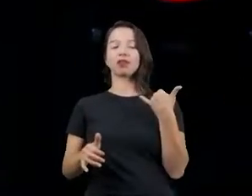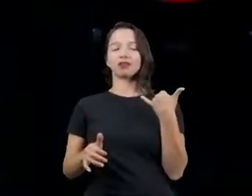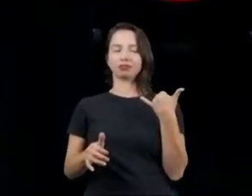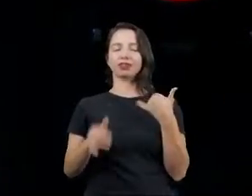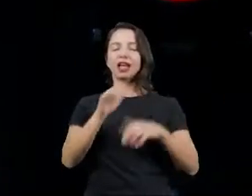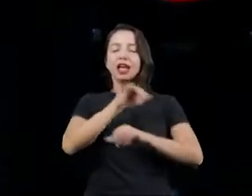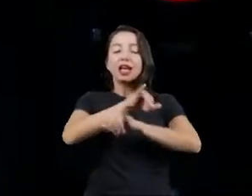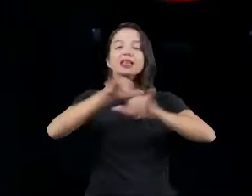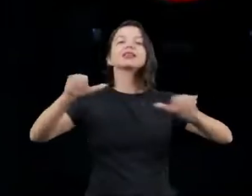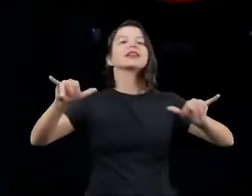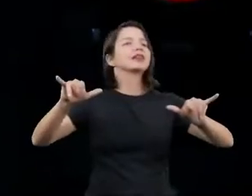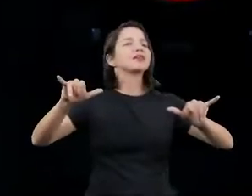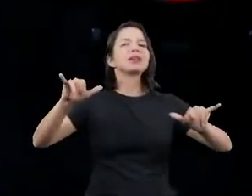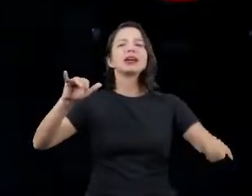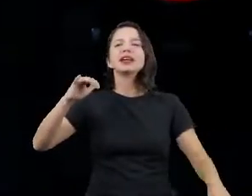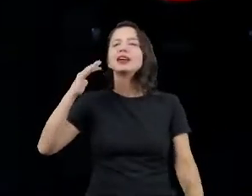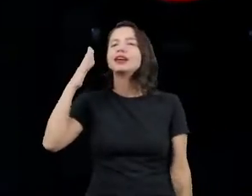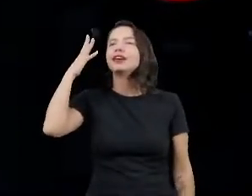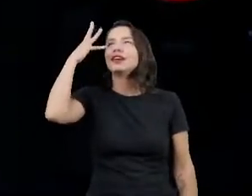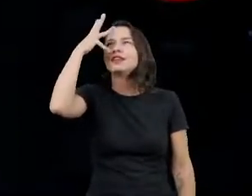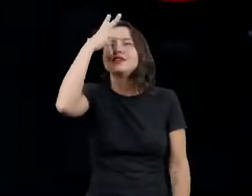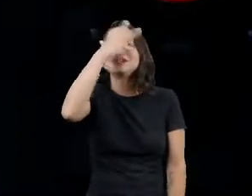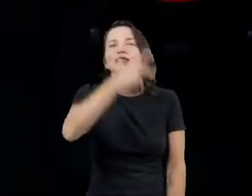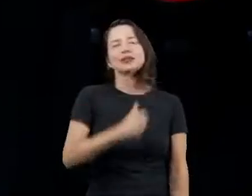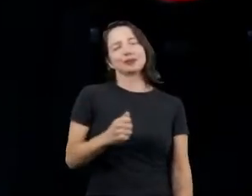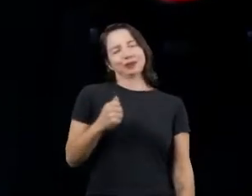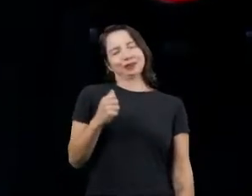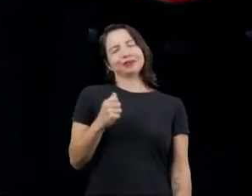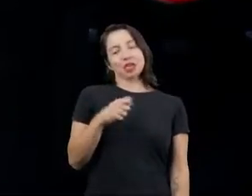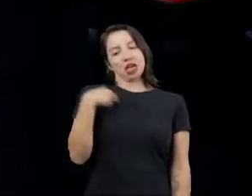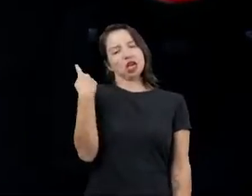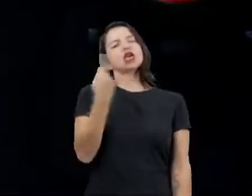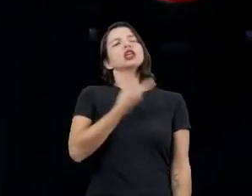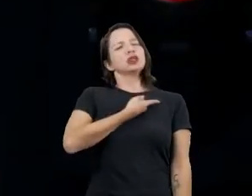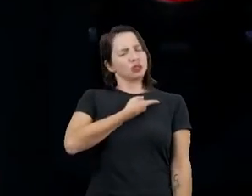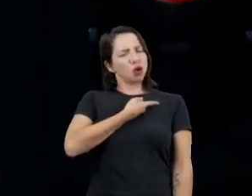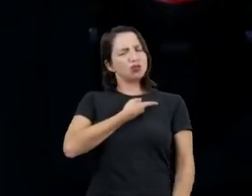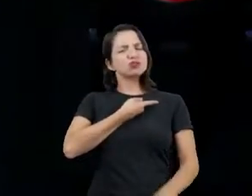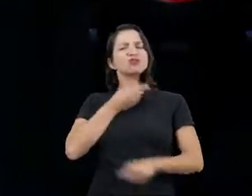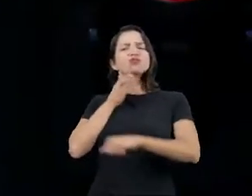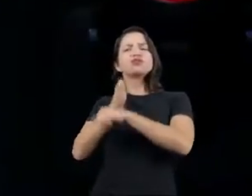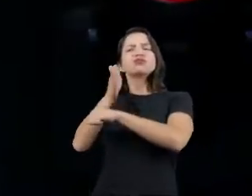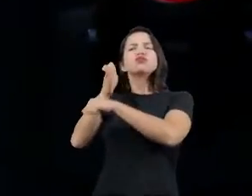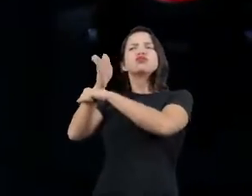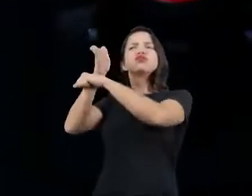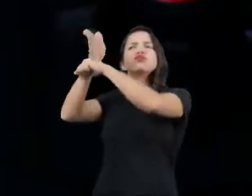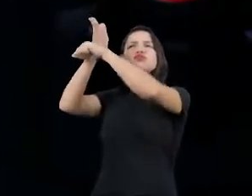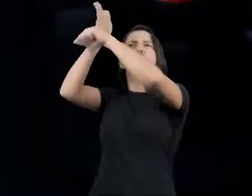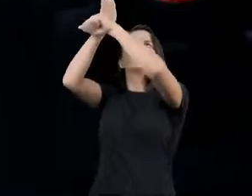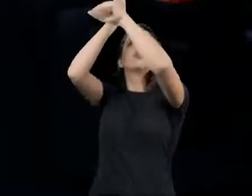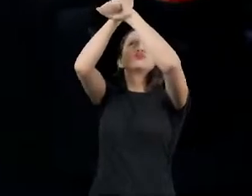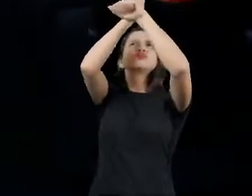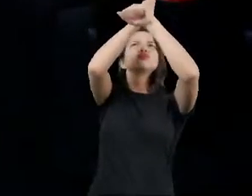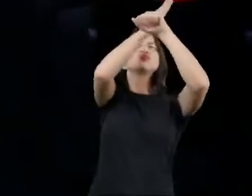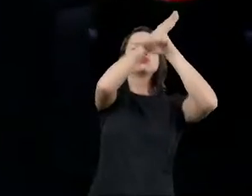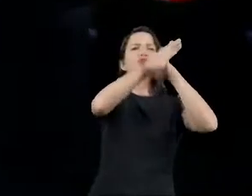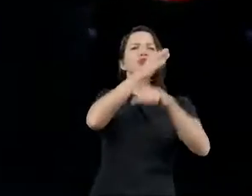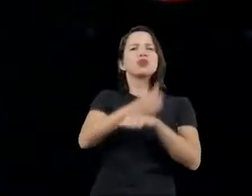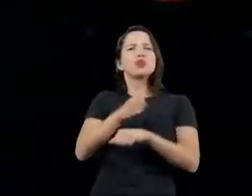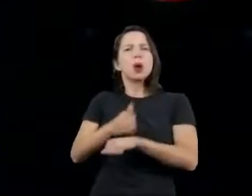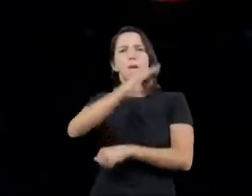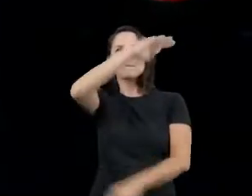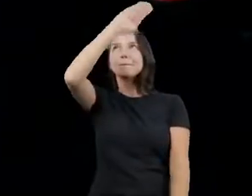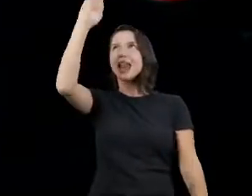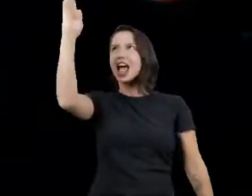percorremos o Brasil de norte a sul e a gente viu a esperança da população